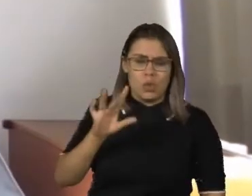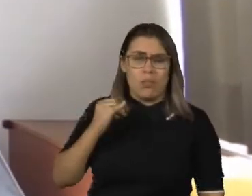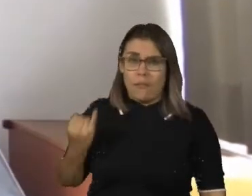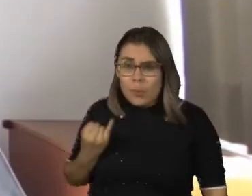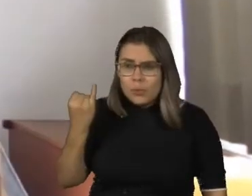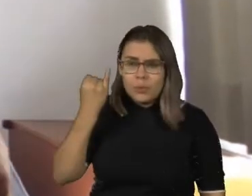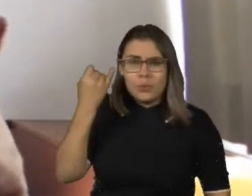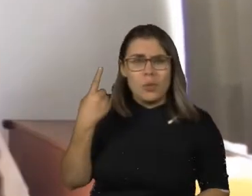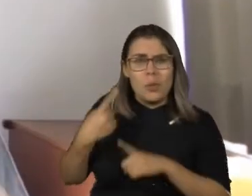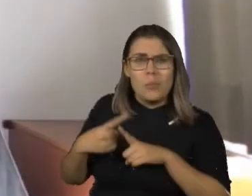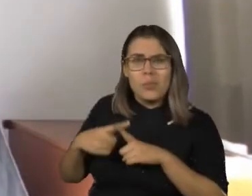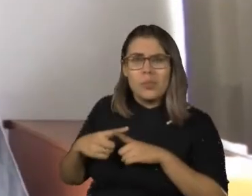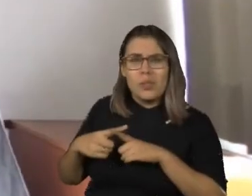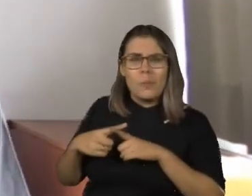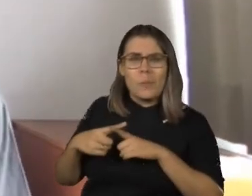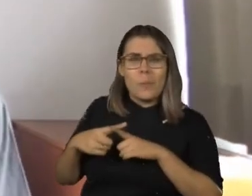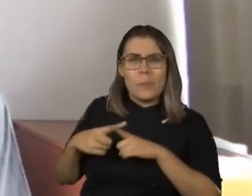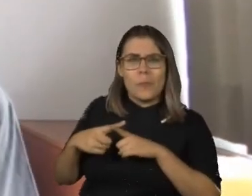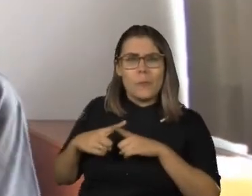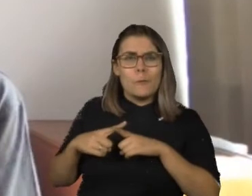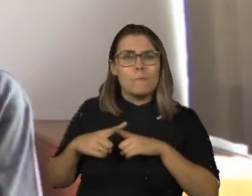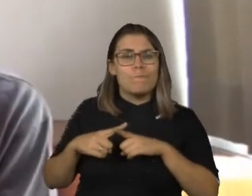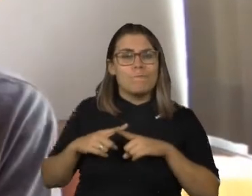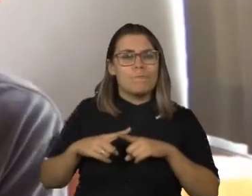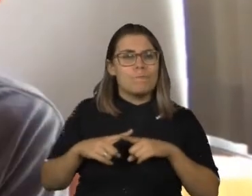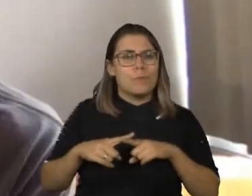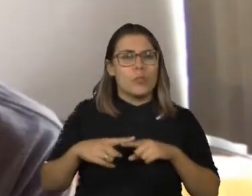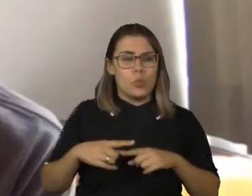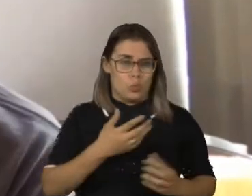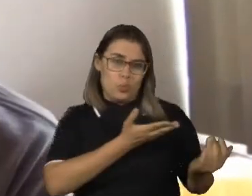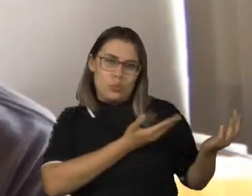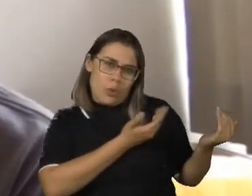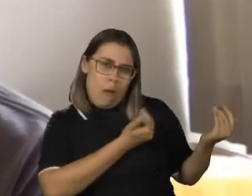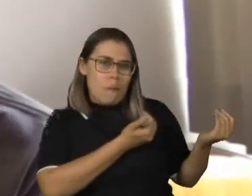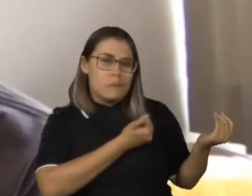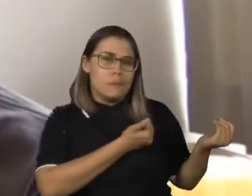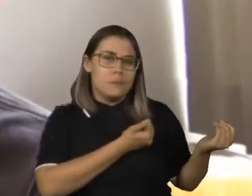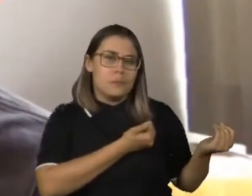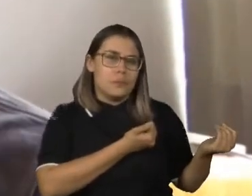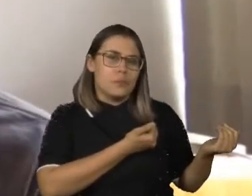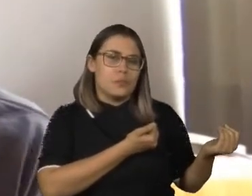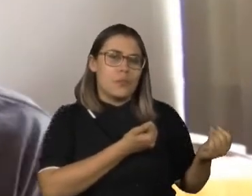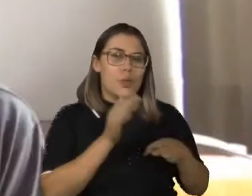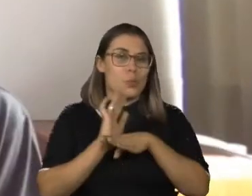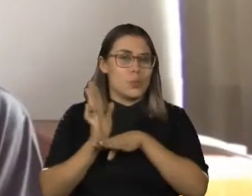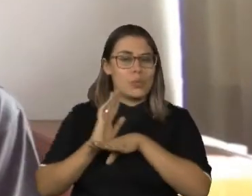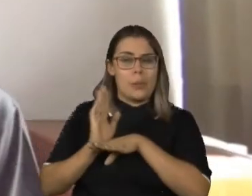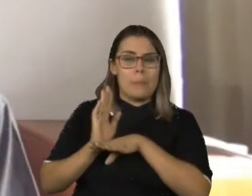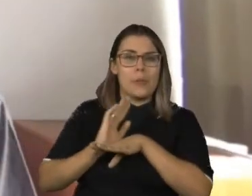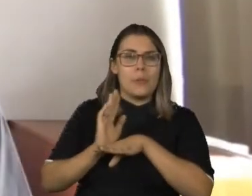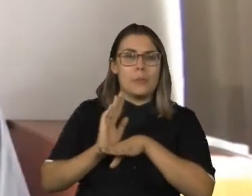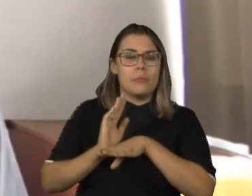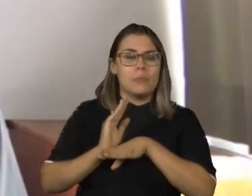disso quando, depois de uma das exibições do Meu Nome é Daniel, um jovem estudante de cinema pediu a palavra no debate